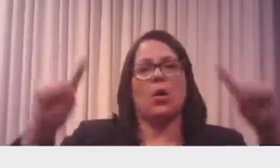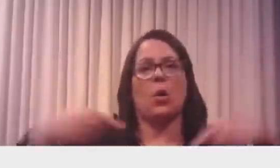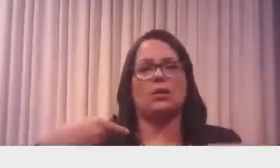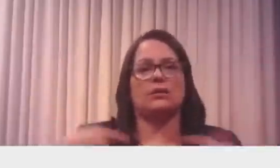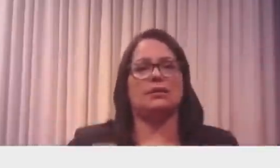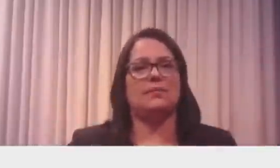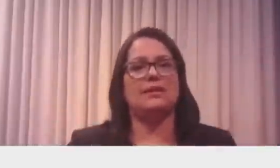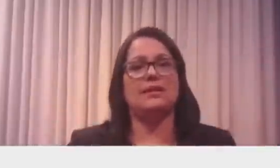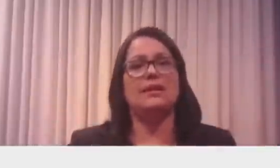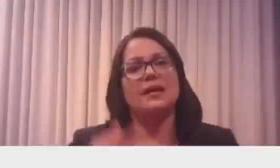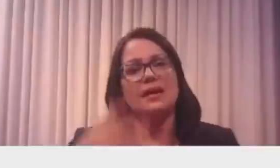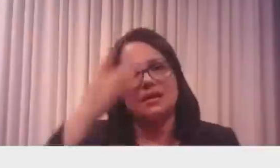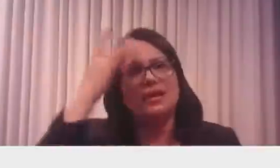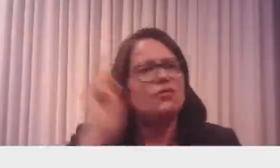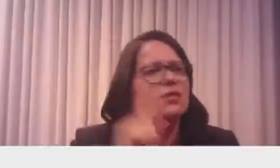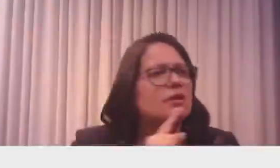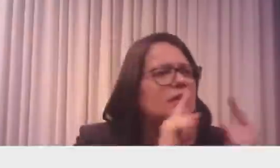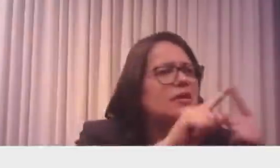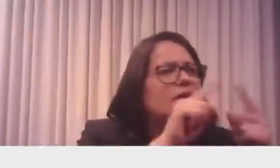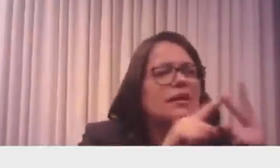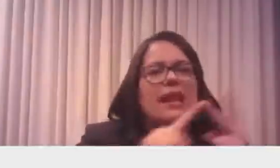do meu hotel, seis pessoas.